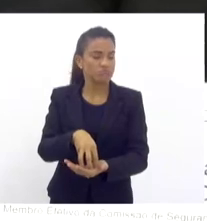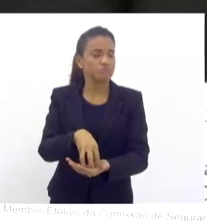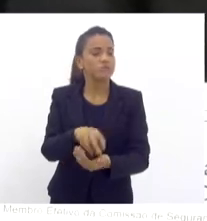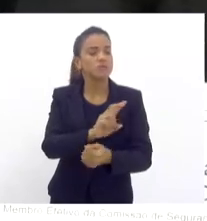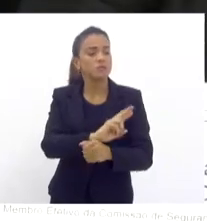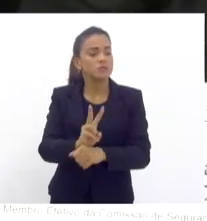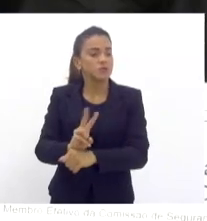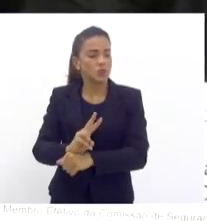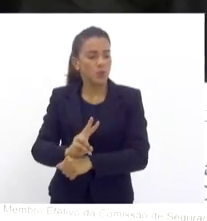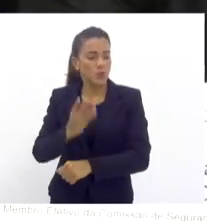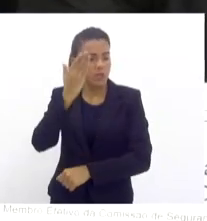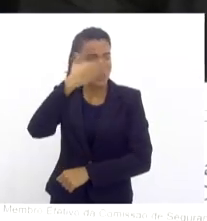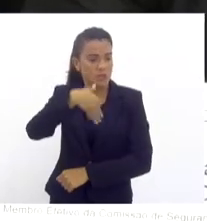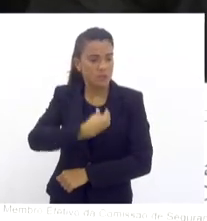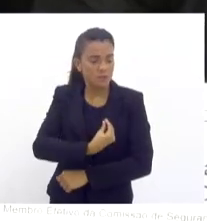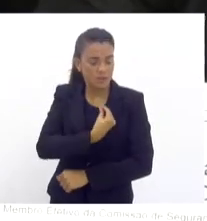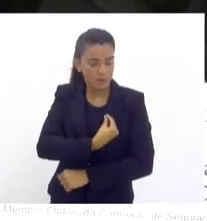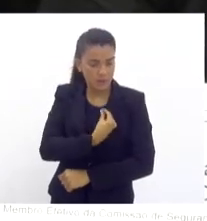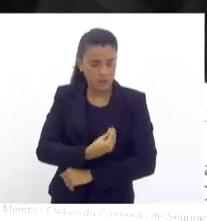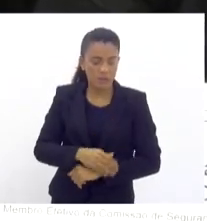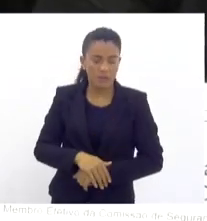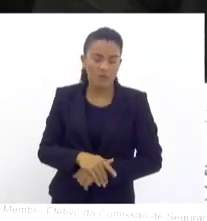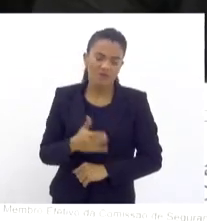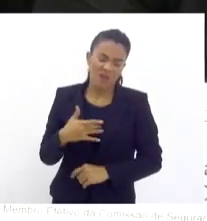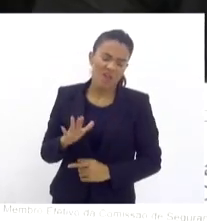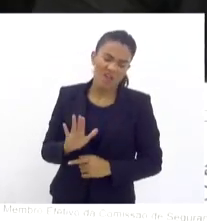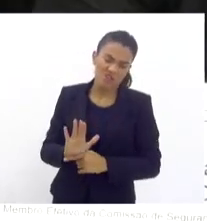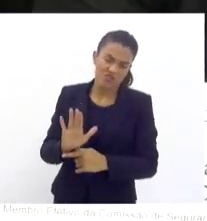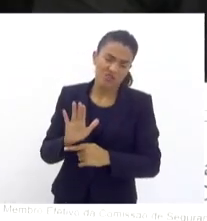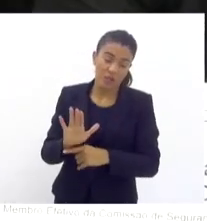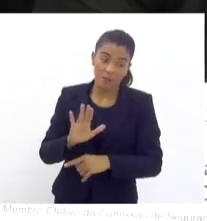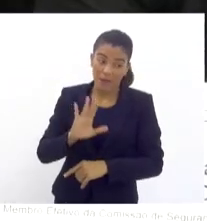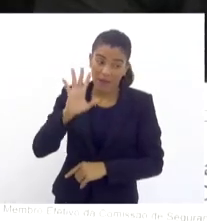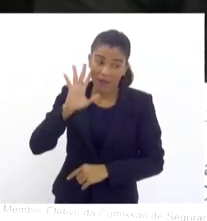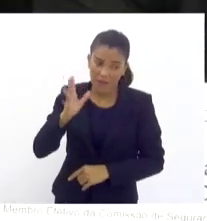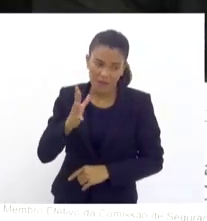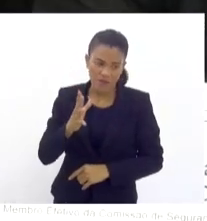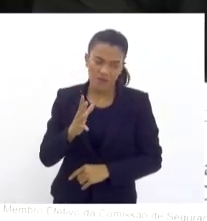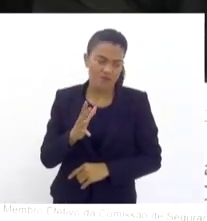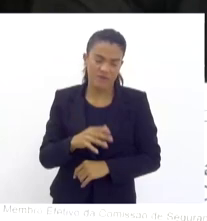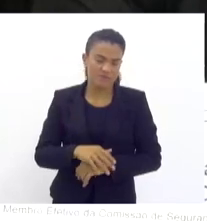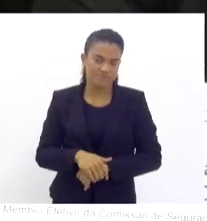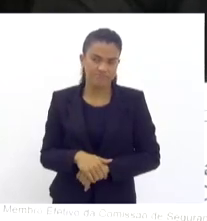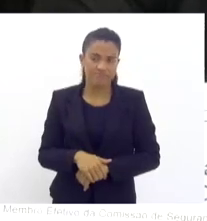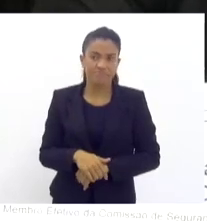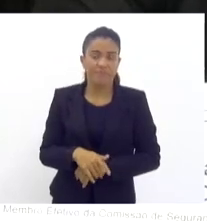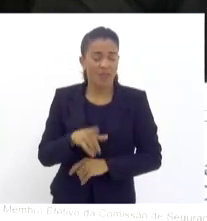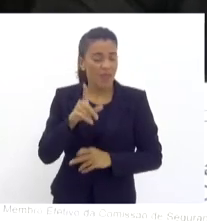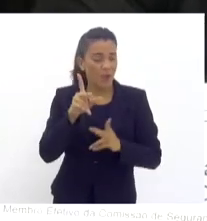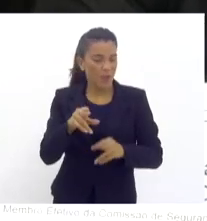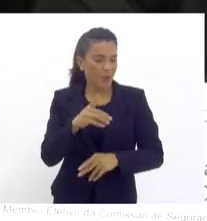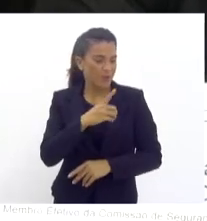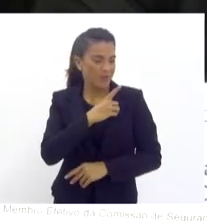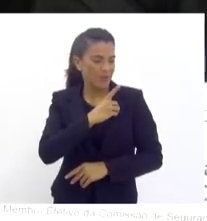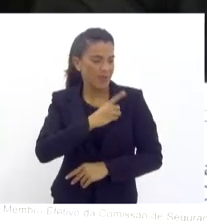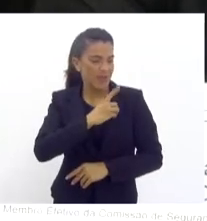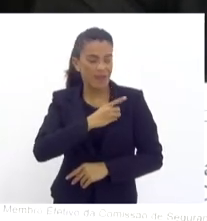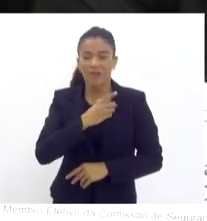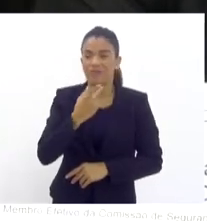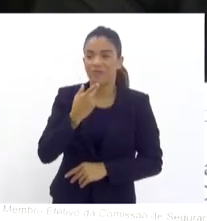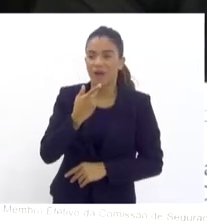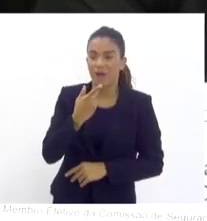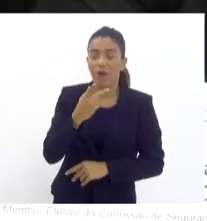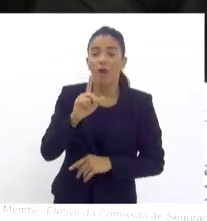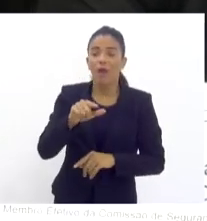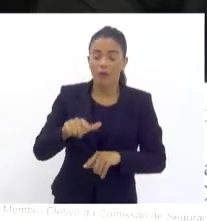sabe que vai ajudar, mas não vai resolver, porque é o que o delegado expôs aqui, é uma